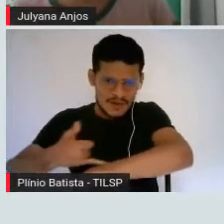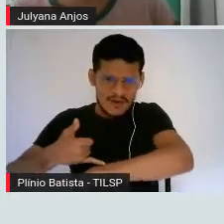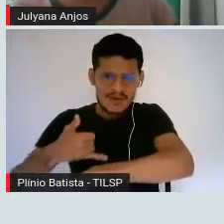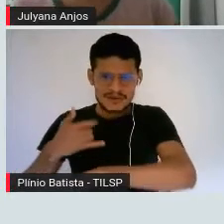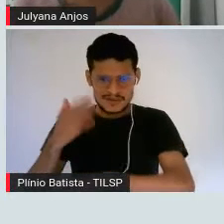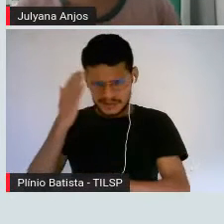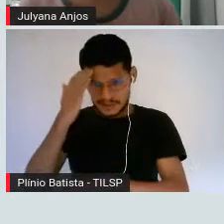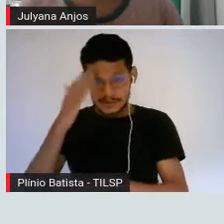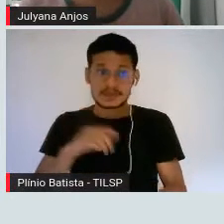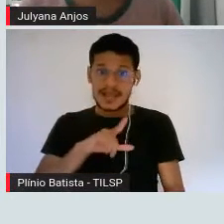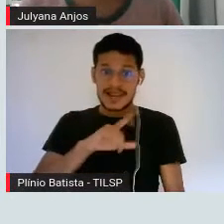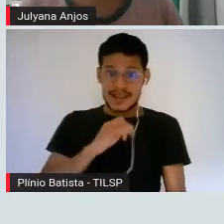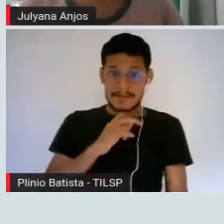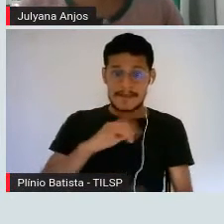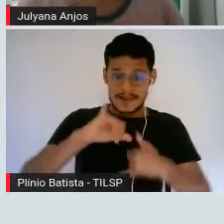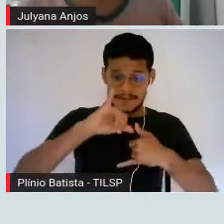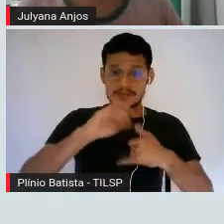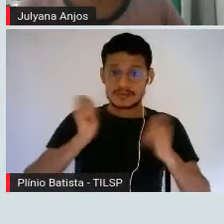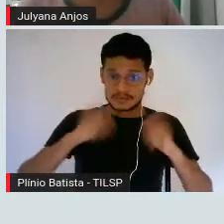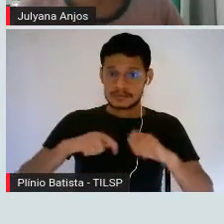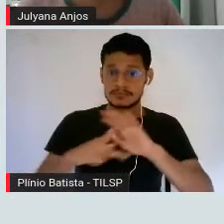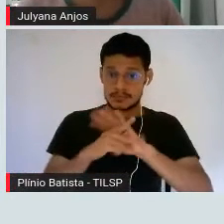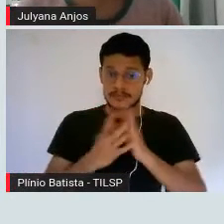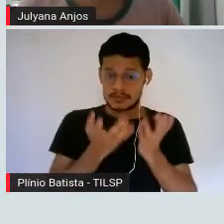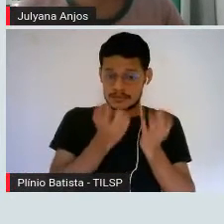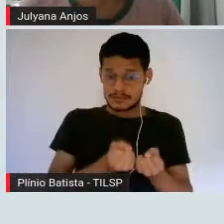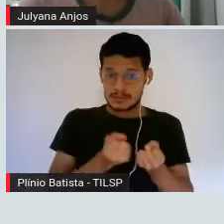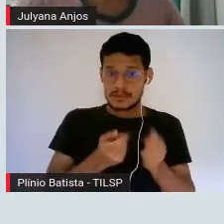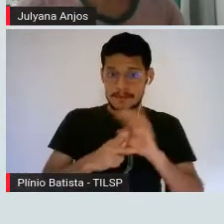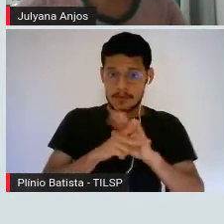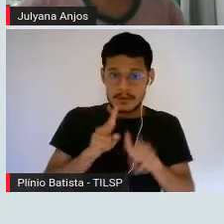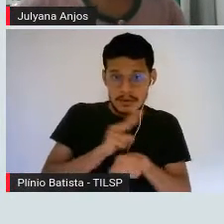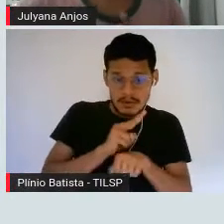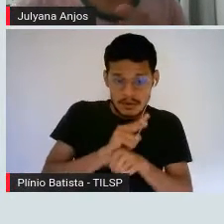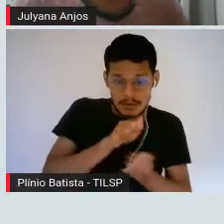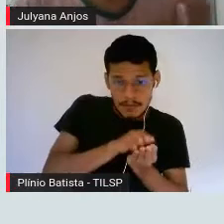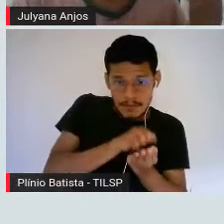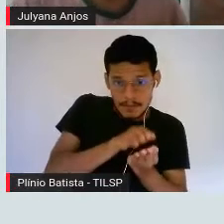reserva energética. Vai ser mais difícil de utilizar, mas a gente utiliza, ok?